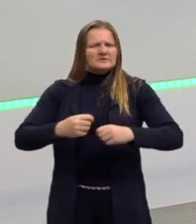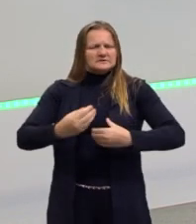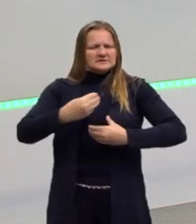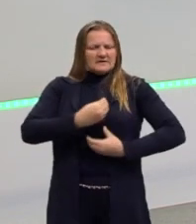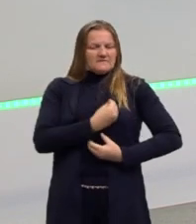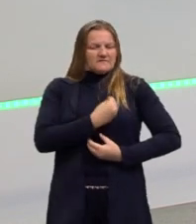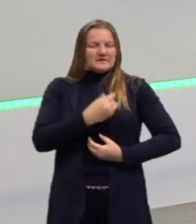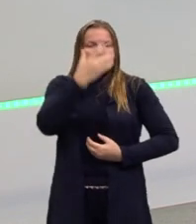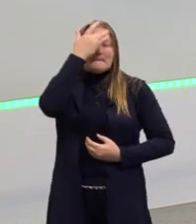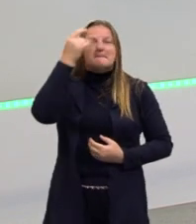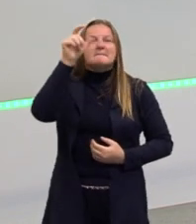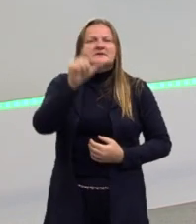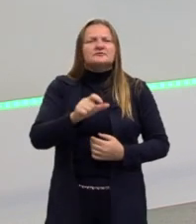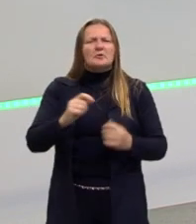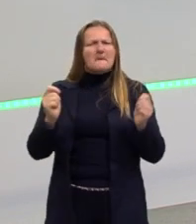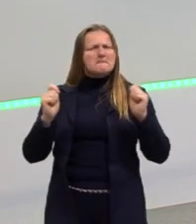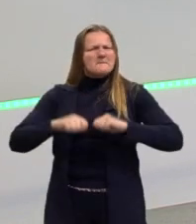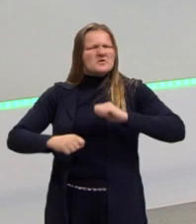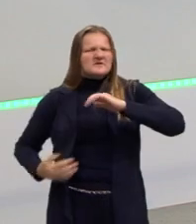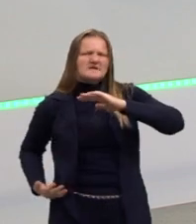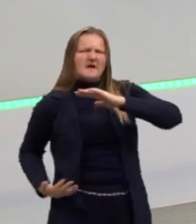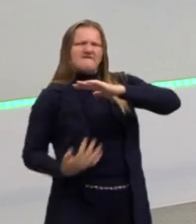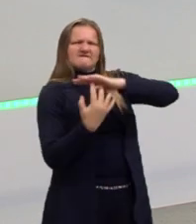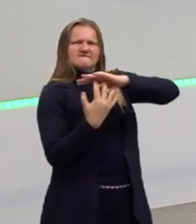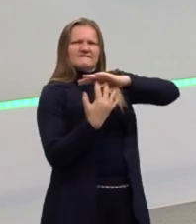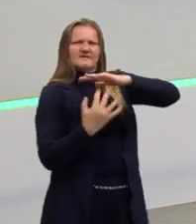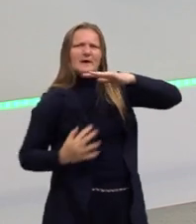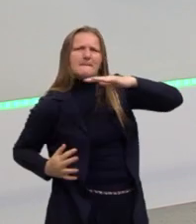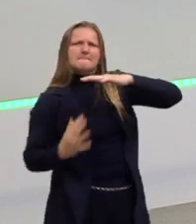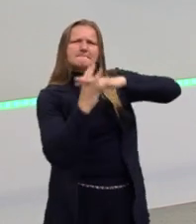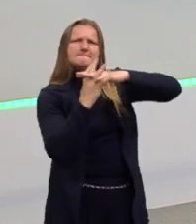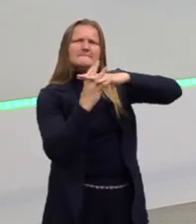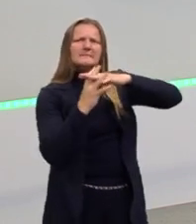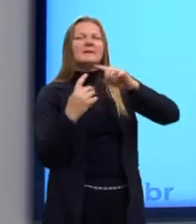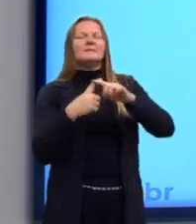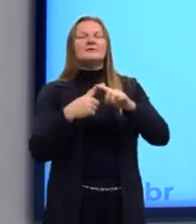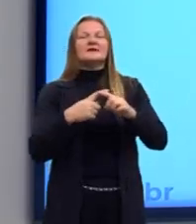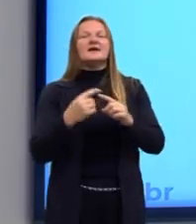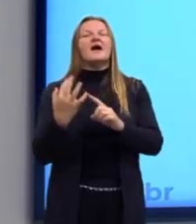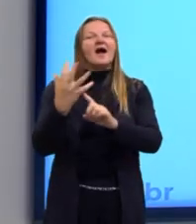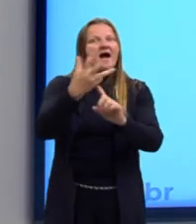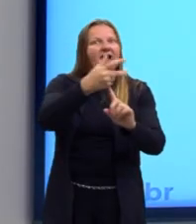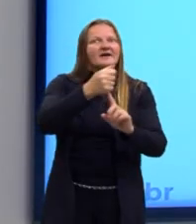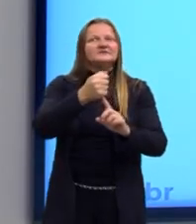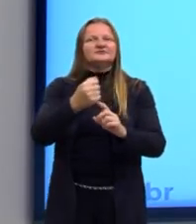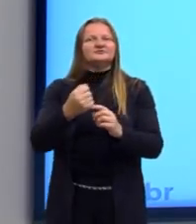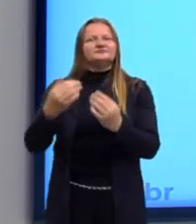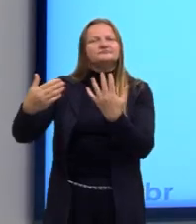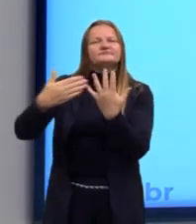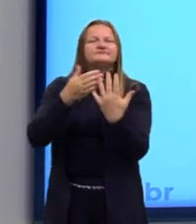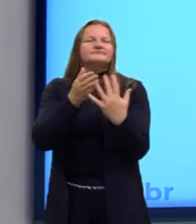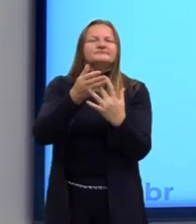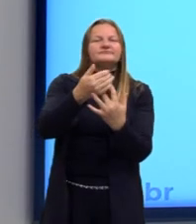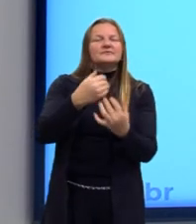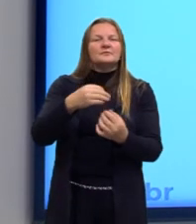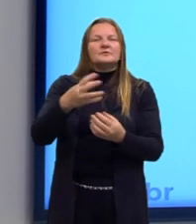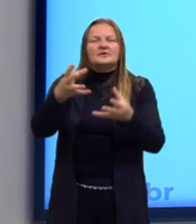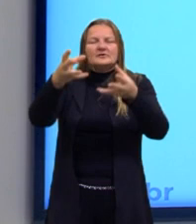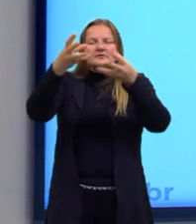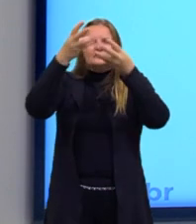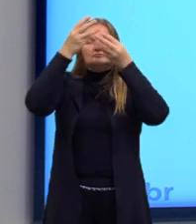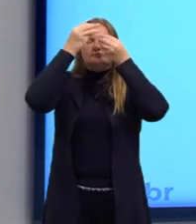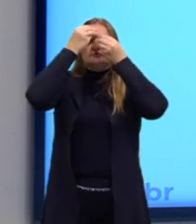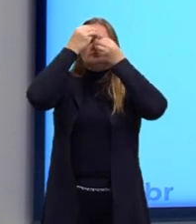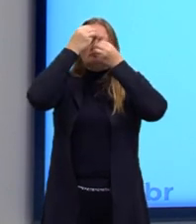humano, o ser humano chegaria em sua máxima potência através da arte, justamente que é através da intuição, porque é uma